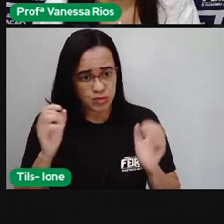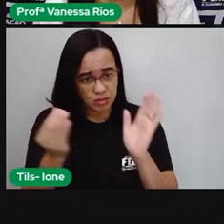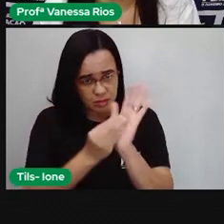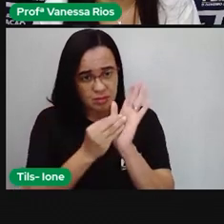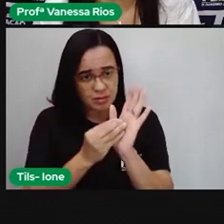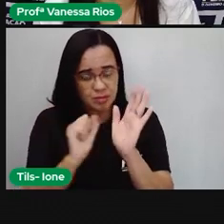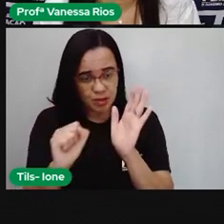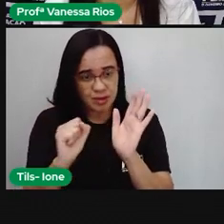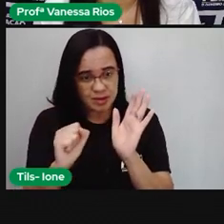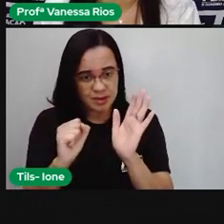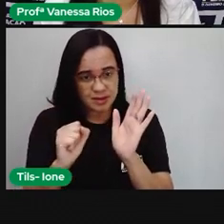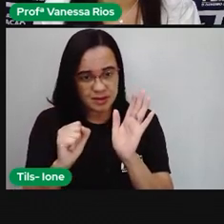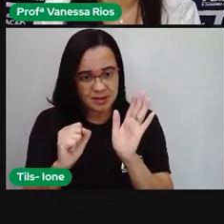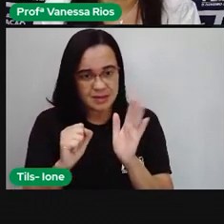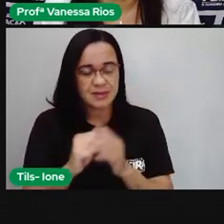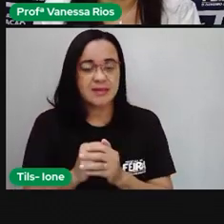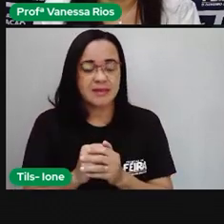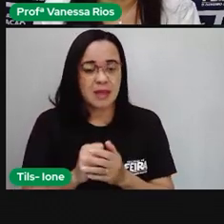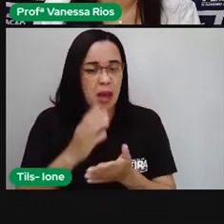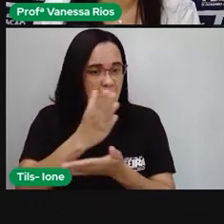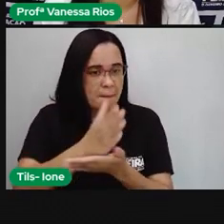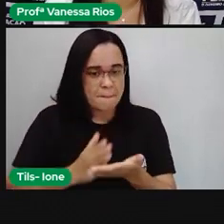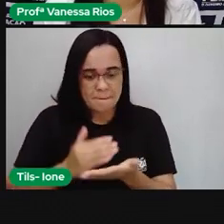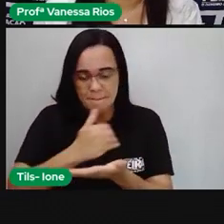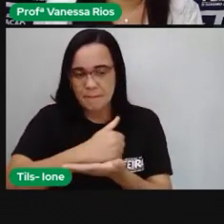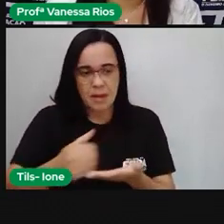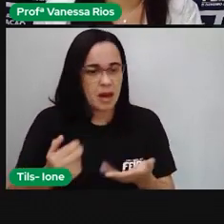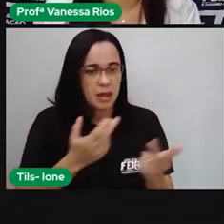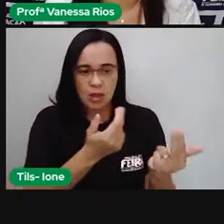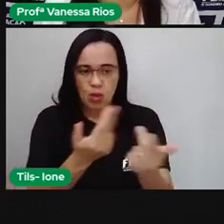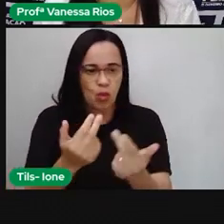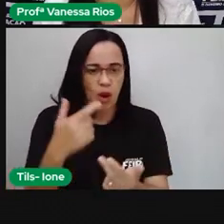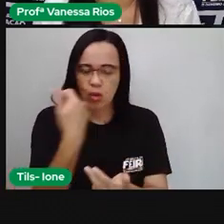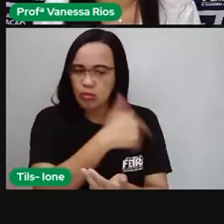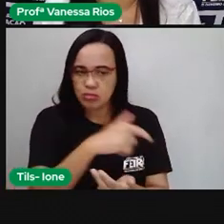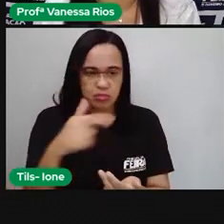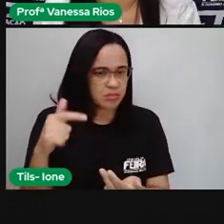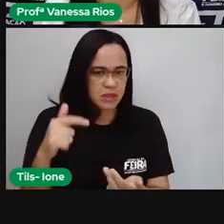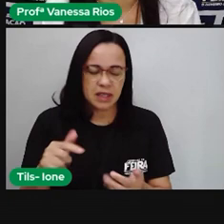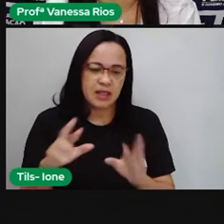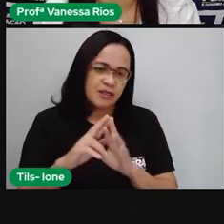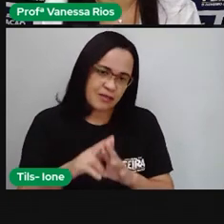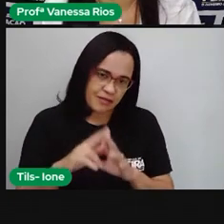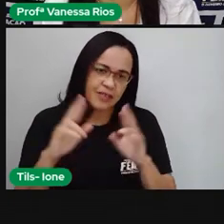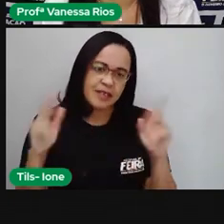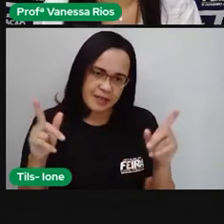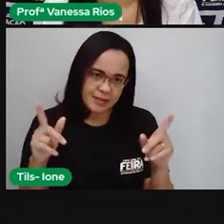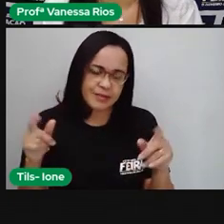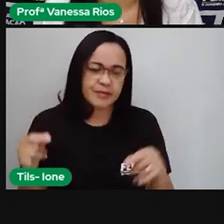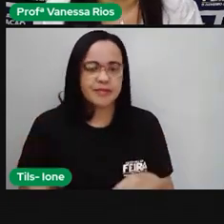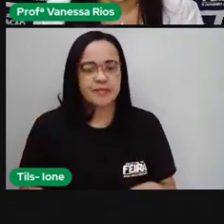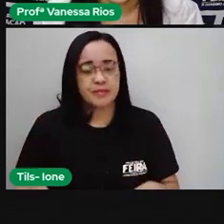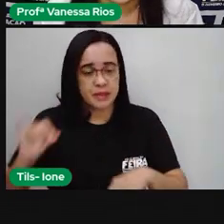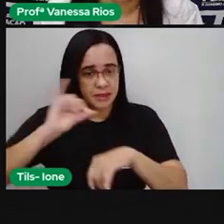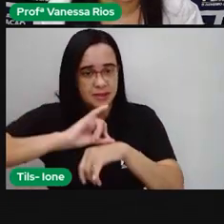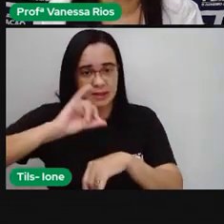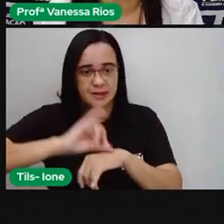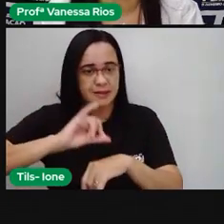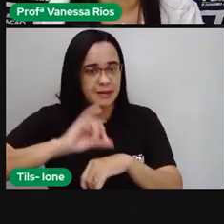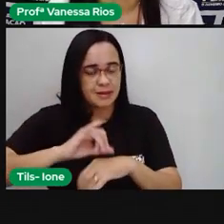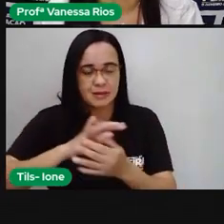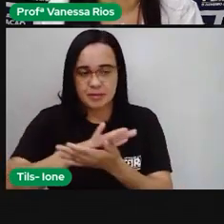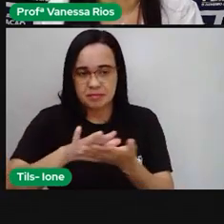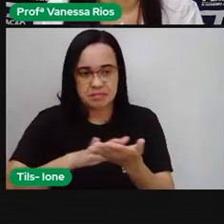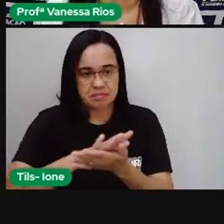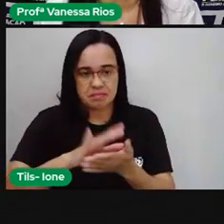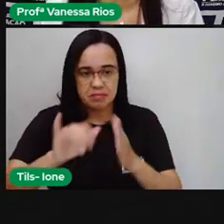eixo não é nenhum problema, mas aí as partes não teriam simetria, não é? A parte aí superior não ficaria igual à parte